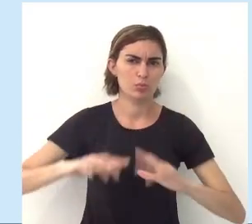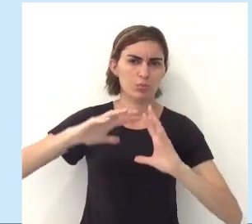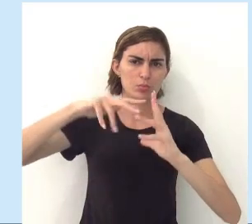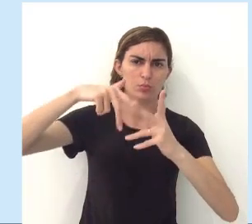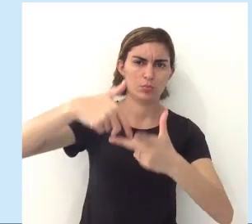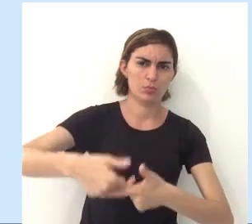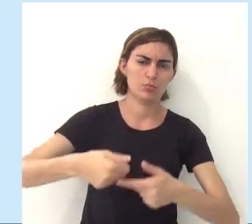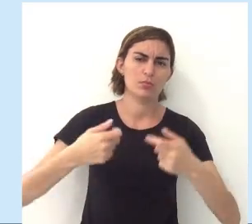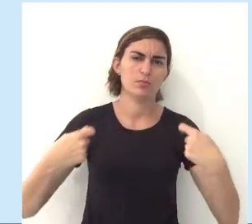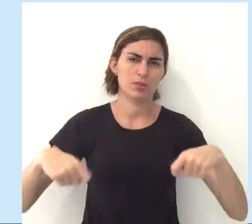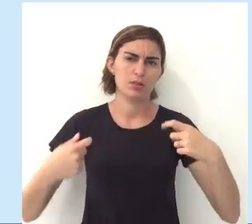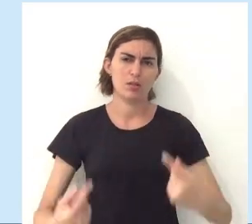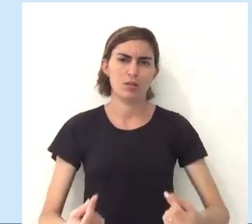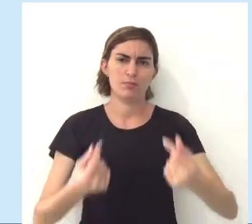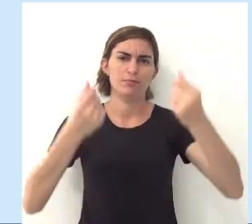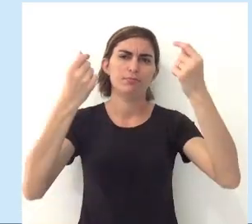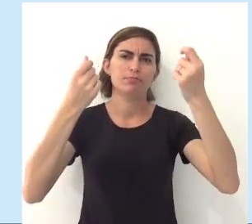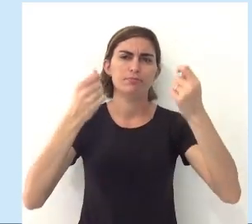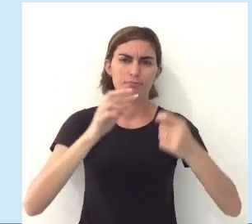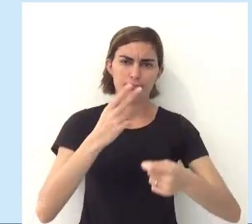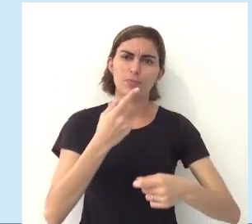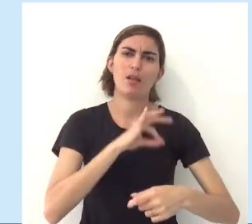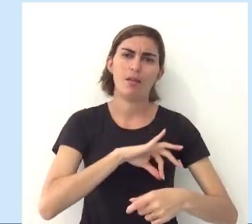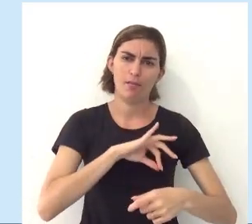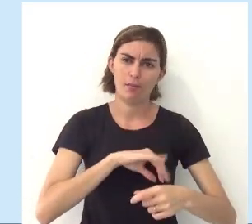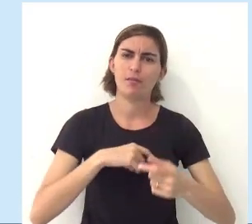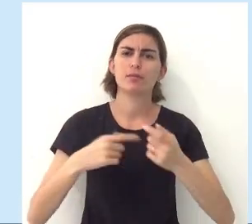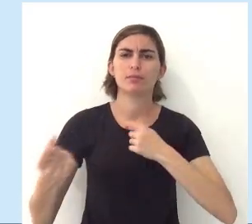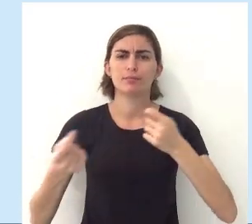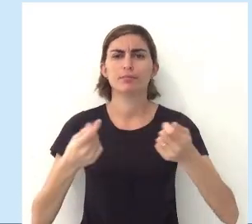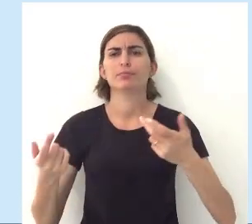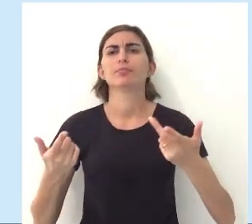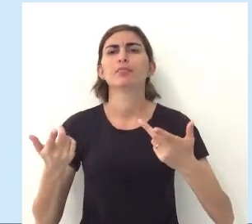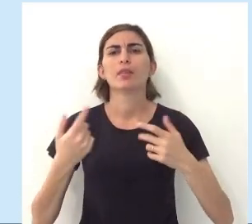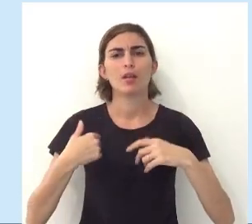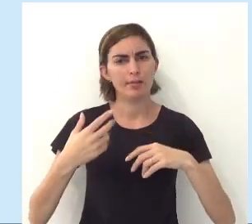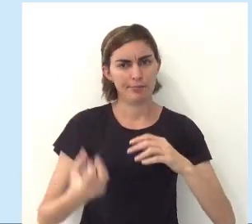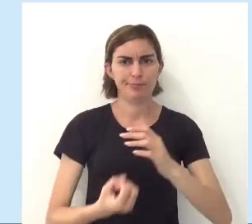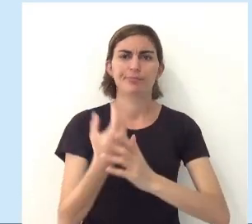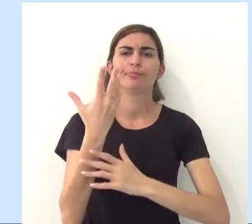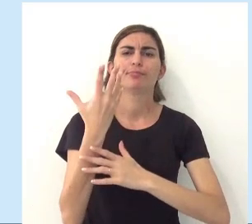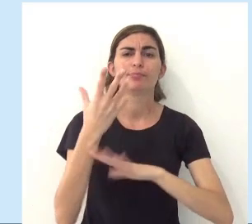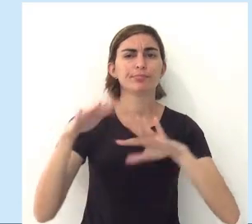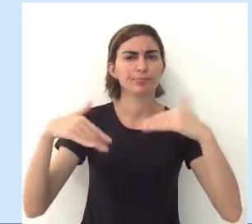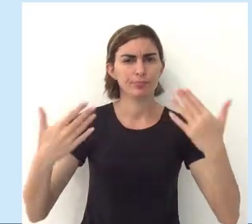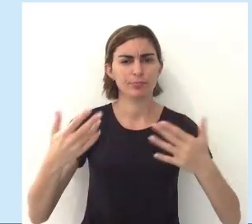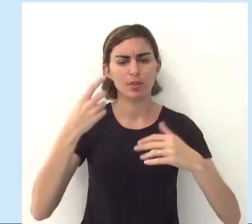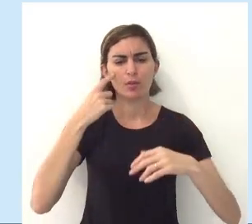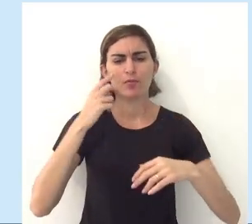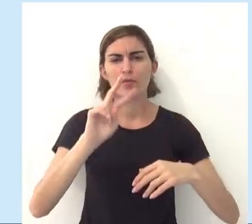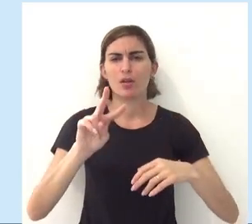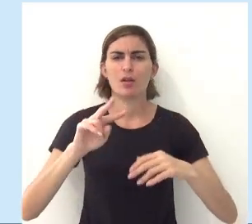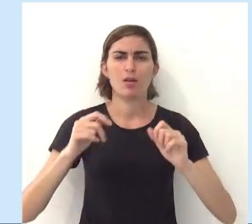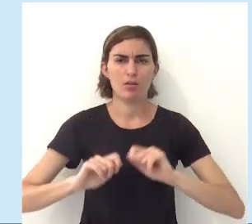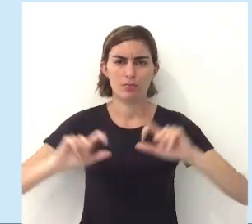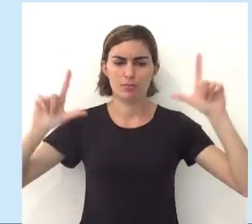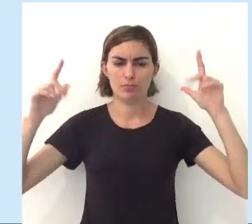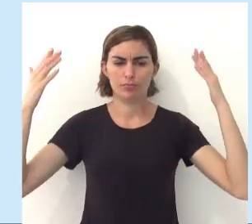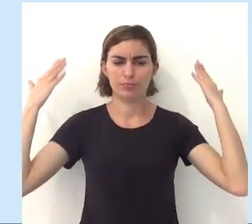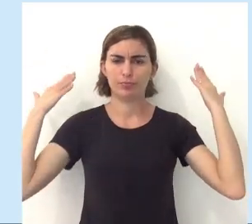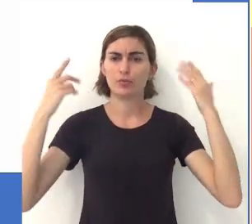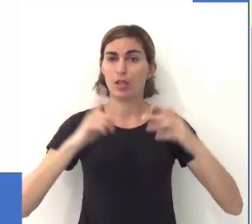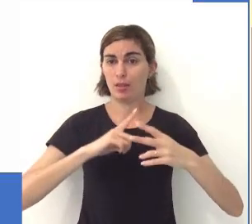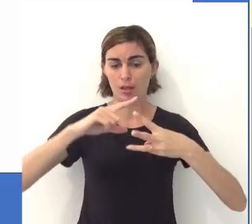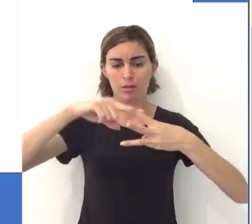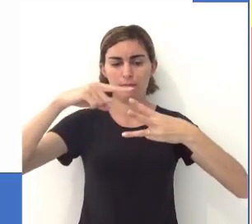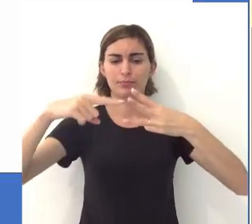o ambiente global precisa de uma economia, precisa de renda financeira para ser gerada, tá? Para existir. E aí, como vocês acompanham